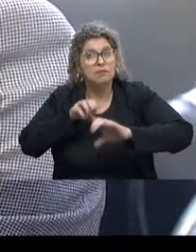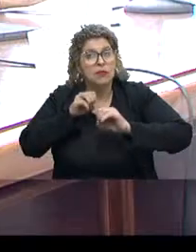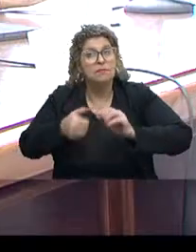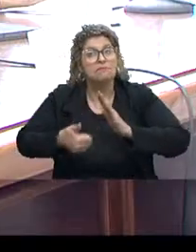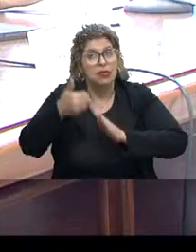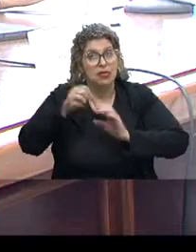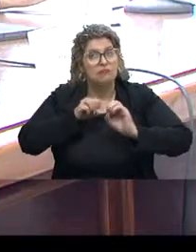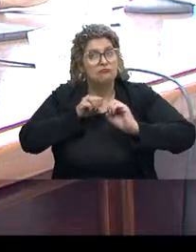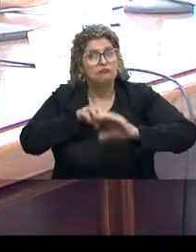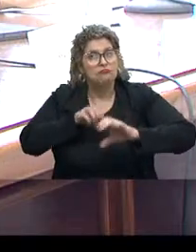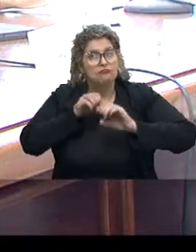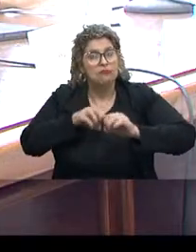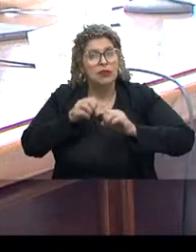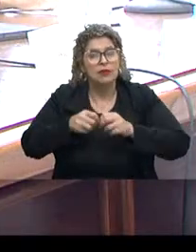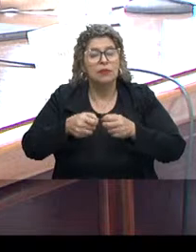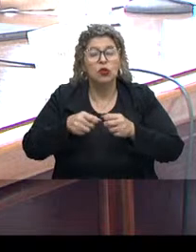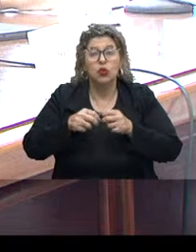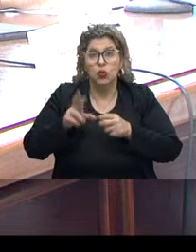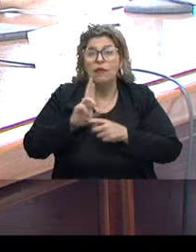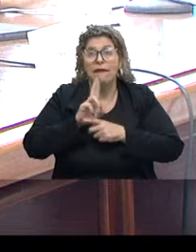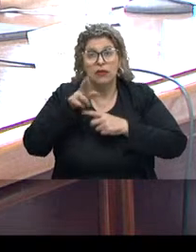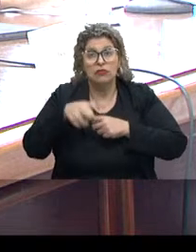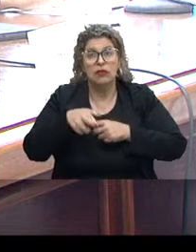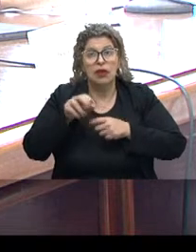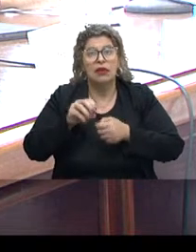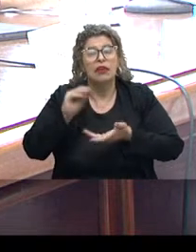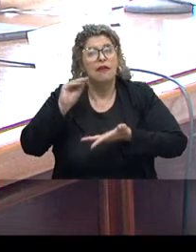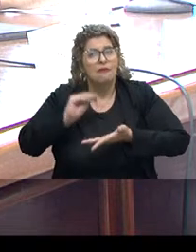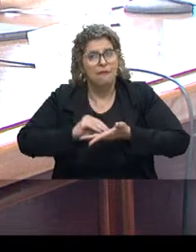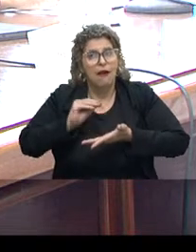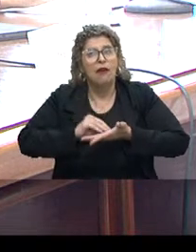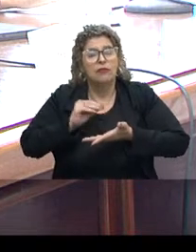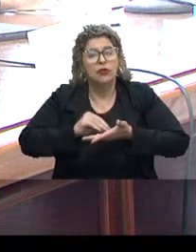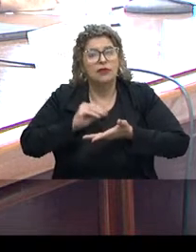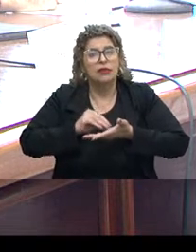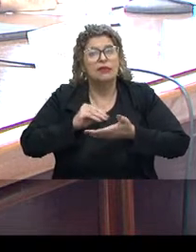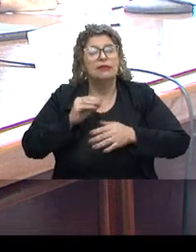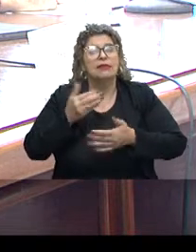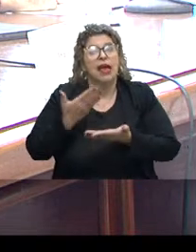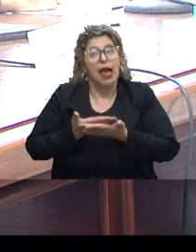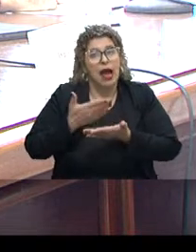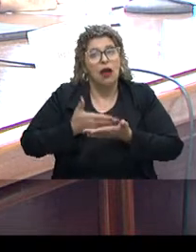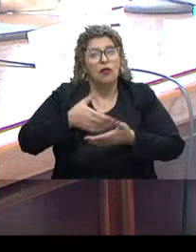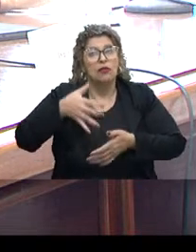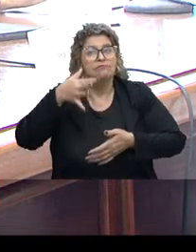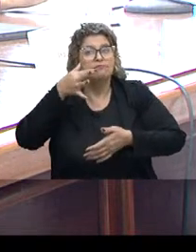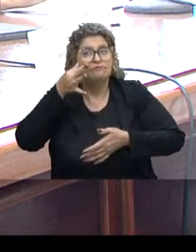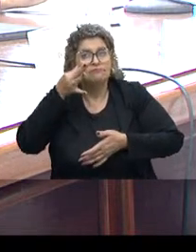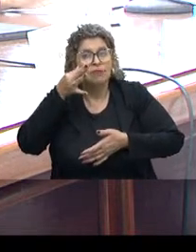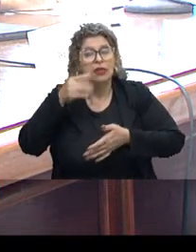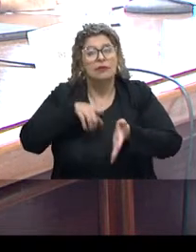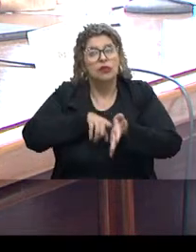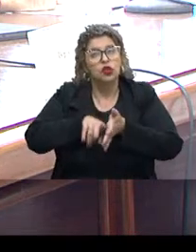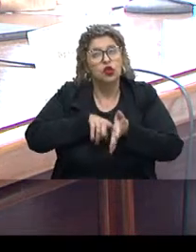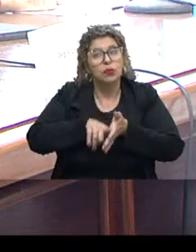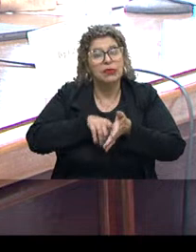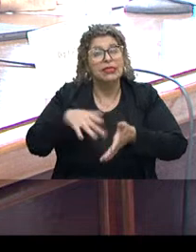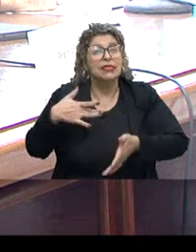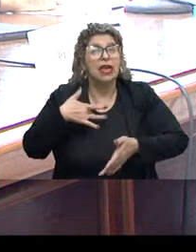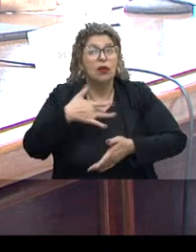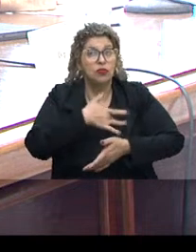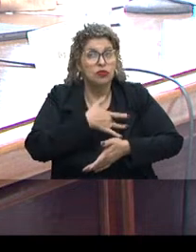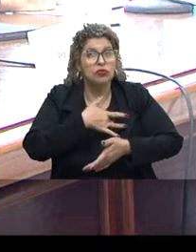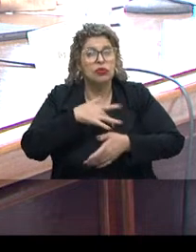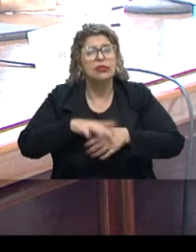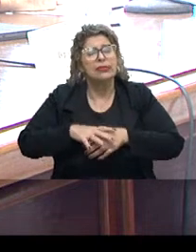que mostrou resultados impressionantes também com a ausência de aulas presenciais. Depois, pesquisa sobre saúde, que também